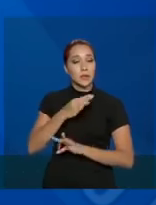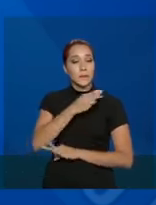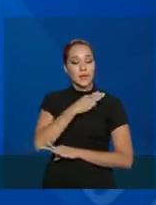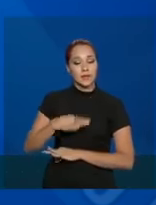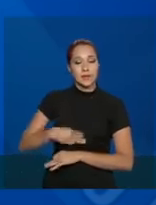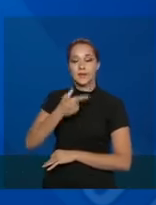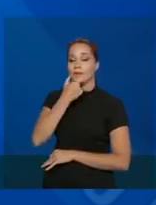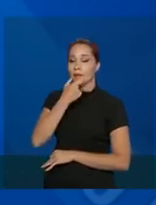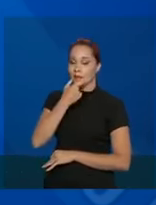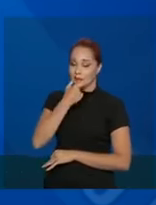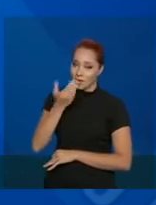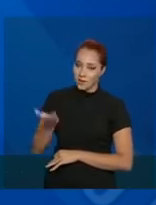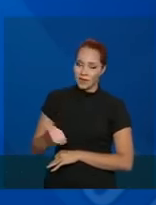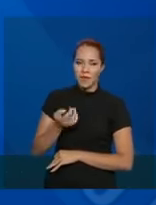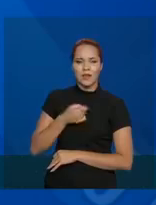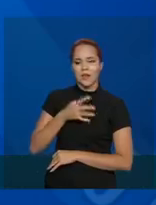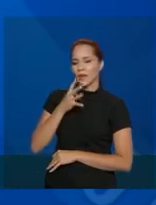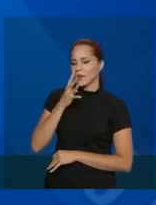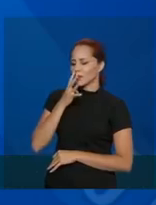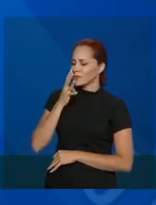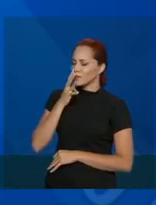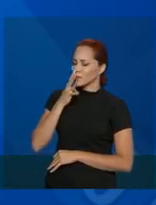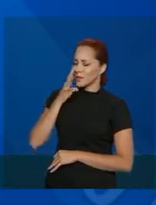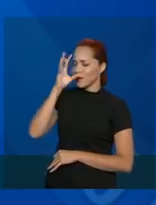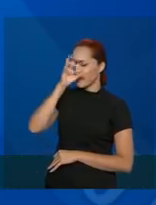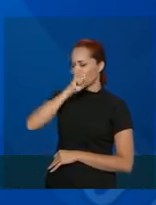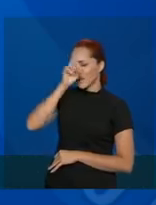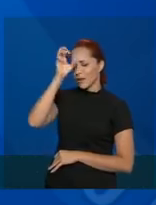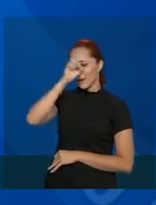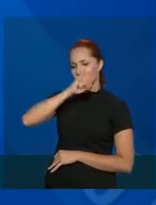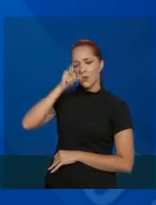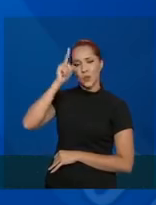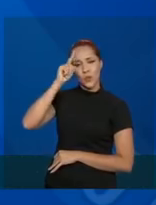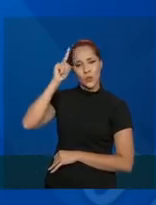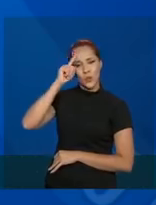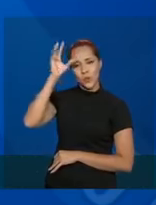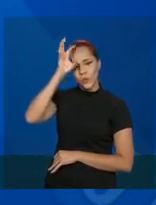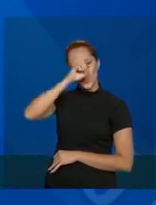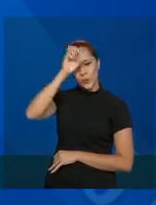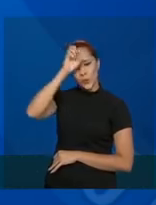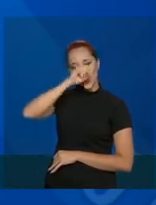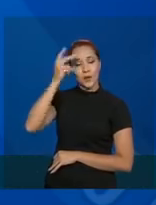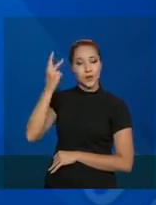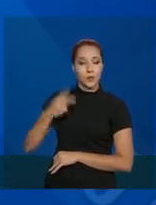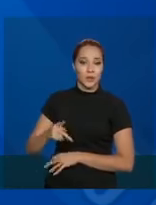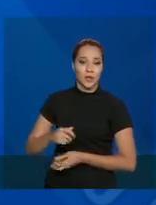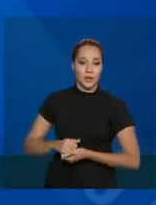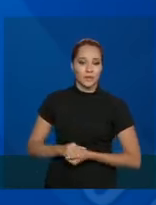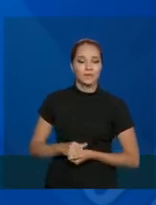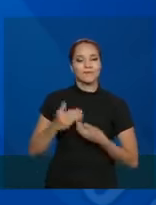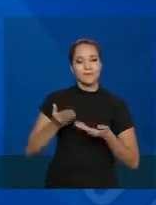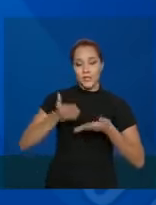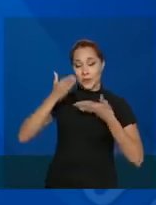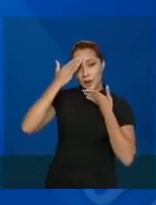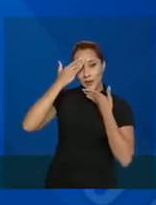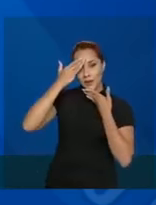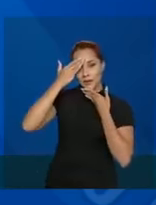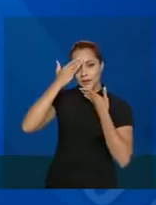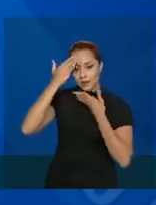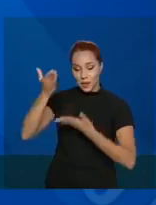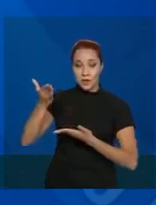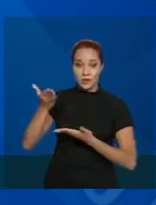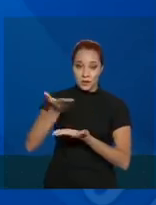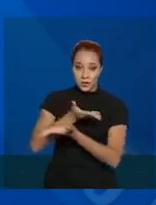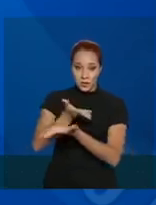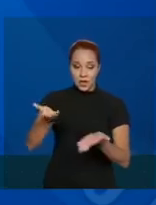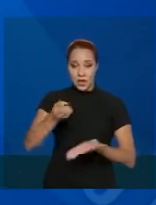Mandetta, que eu admiro muito e aprendi e aprendo todos os dias com ele. Então, agradeço a cobertura que a